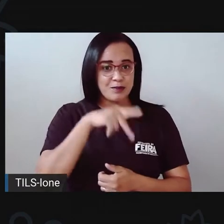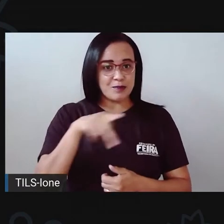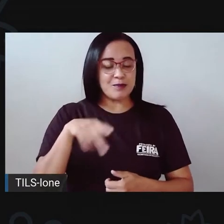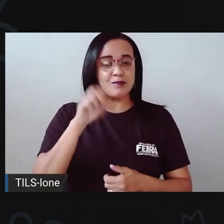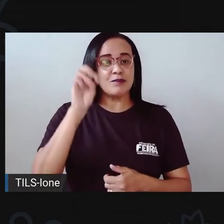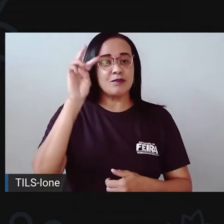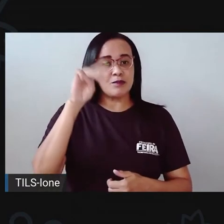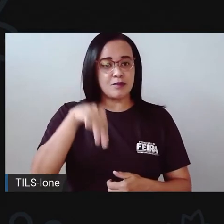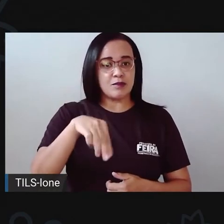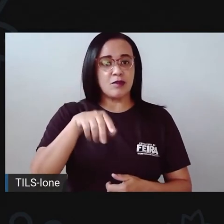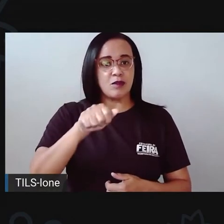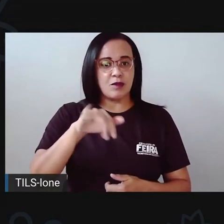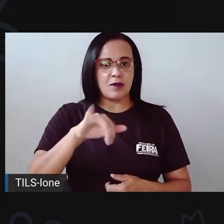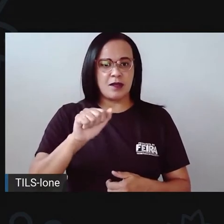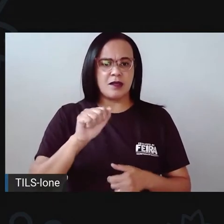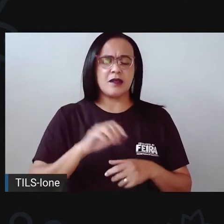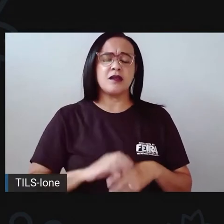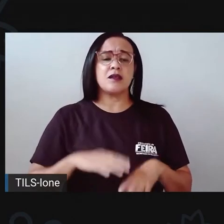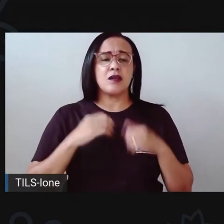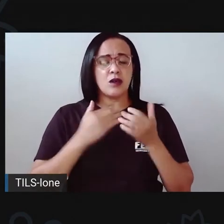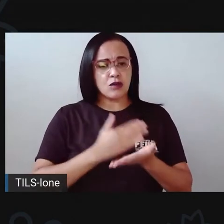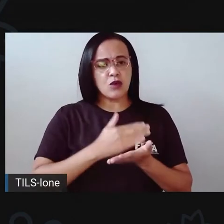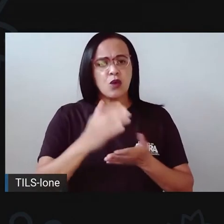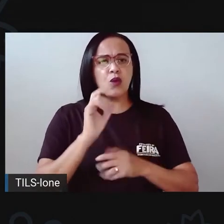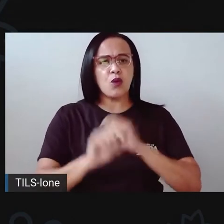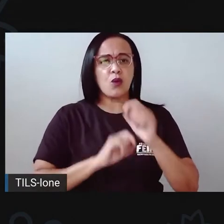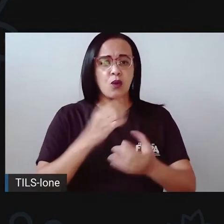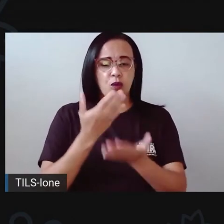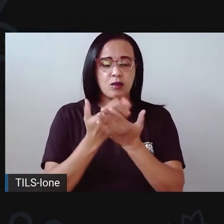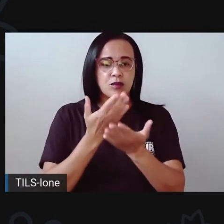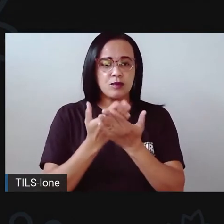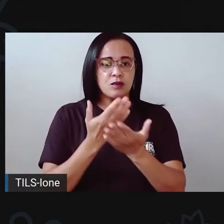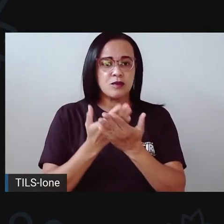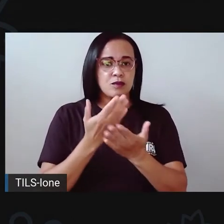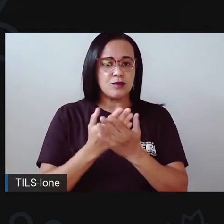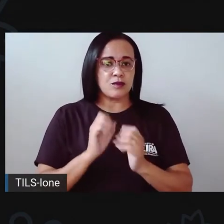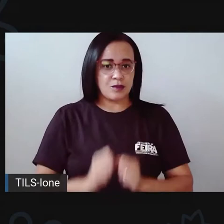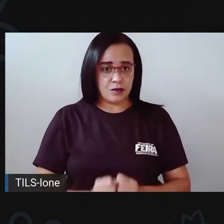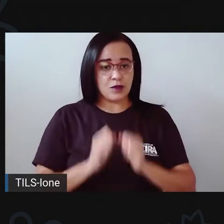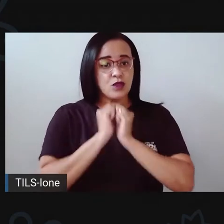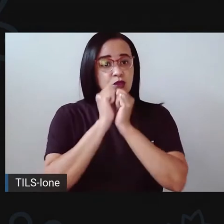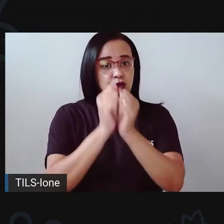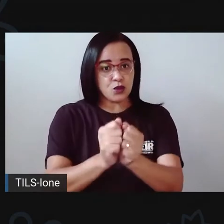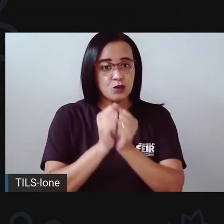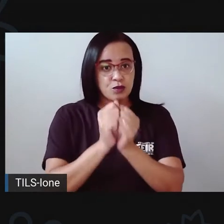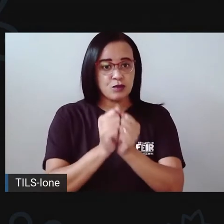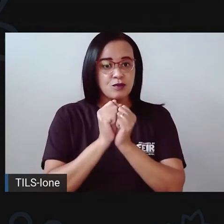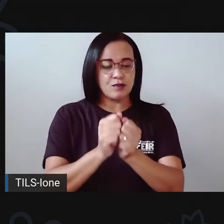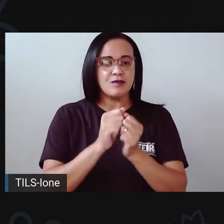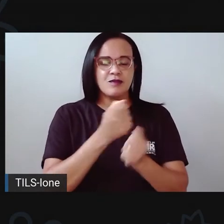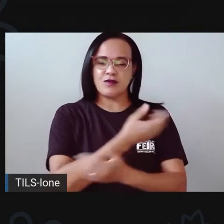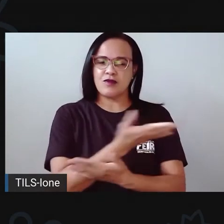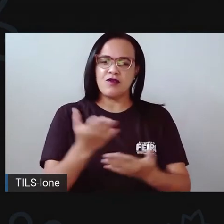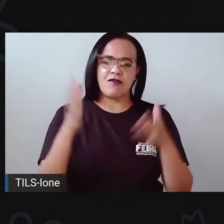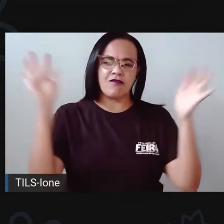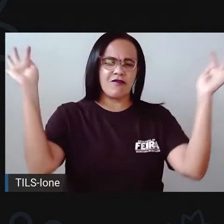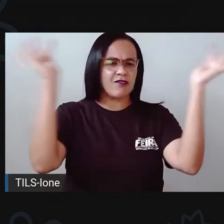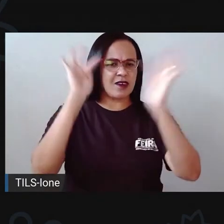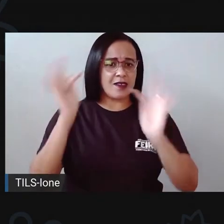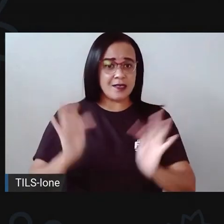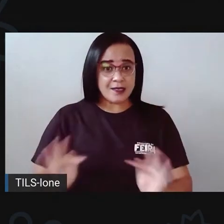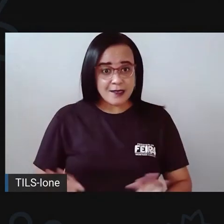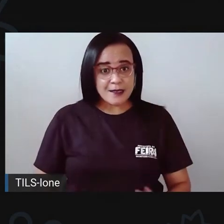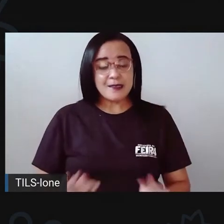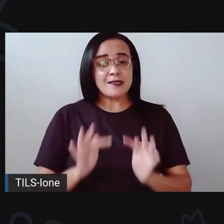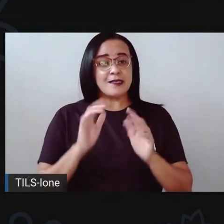começar mais um momento de aula. Pró-Maria aqui juntinho com vocês, super feliz de estar aqui com